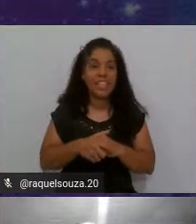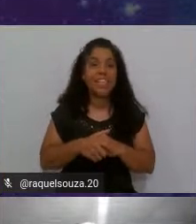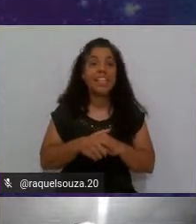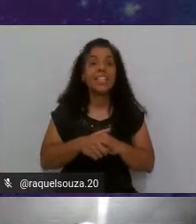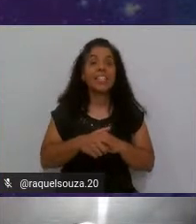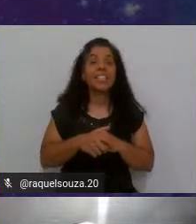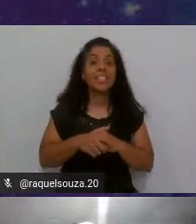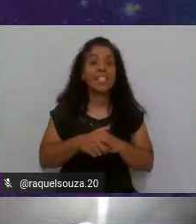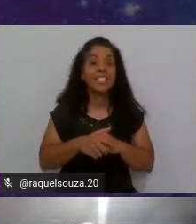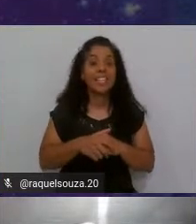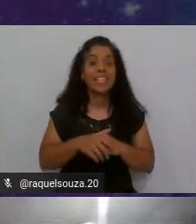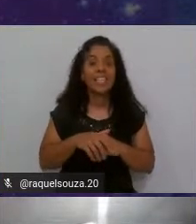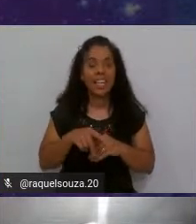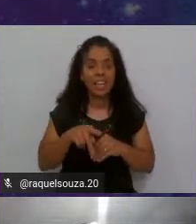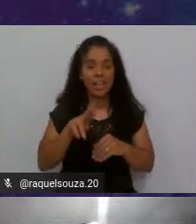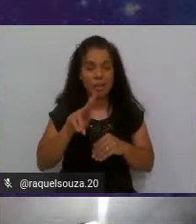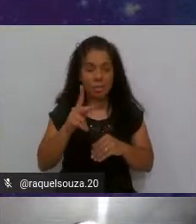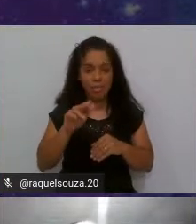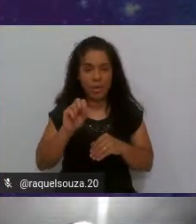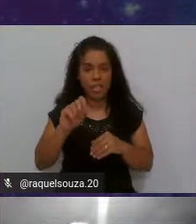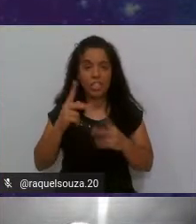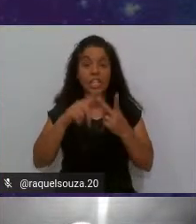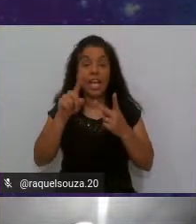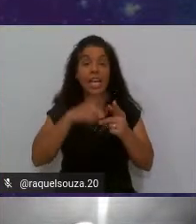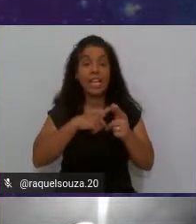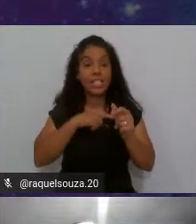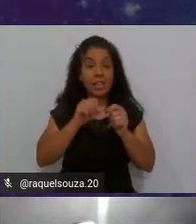você vem clica nele no seu projeto